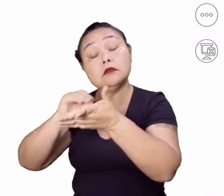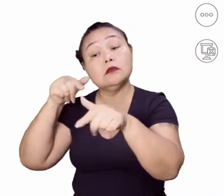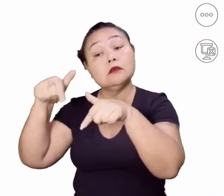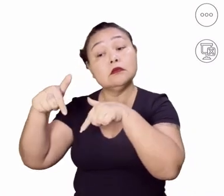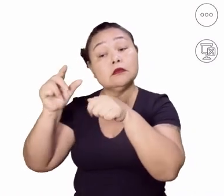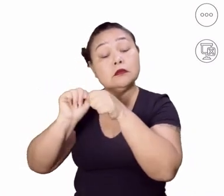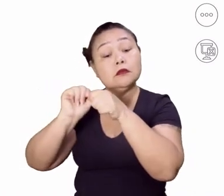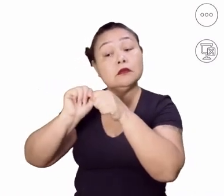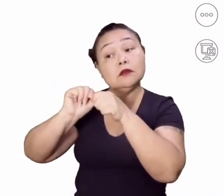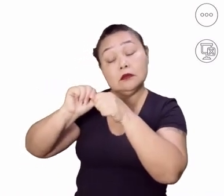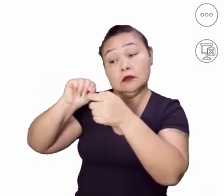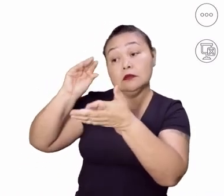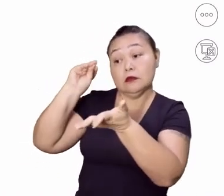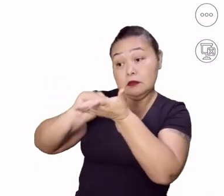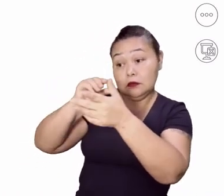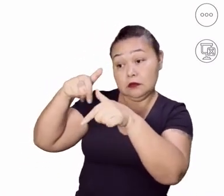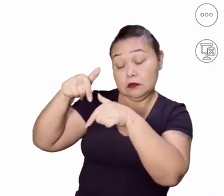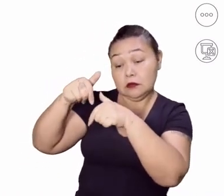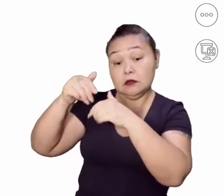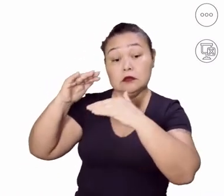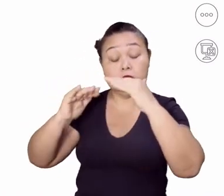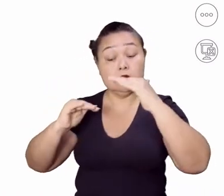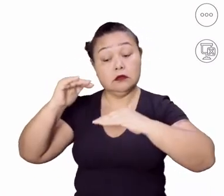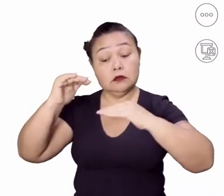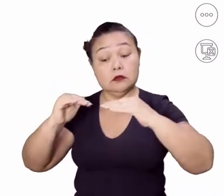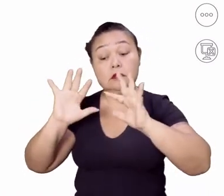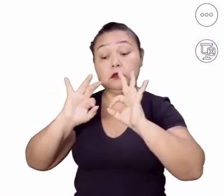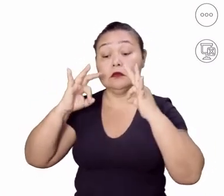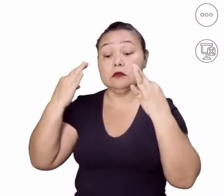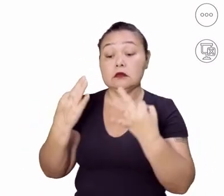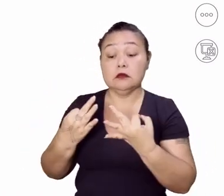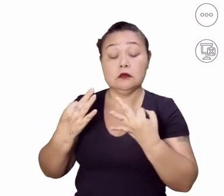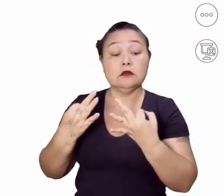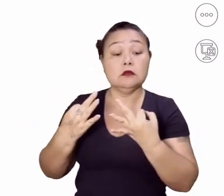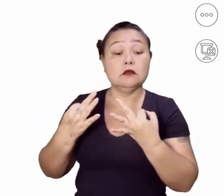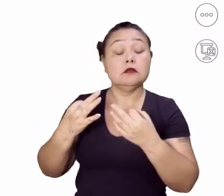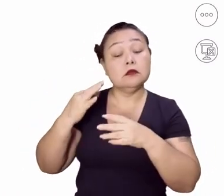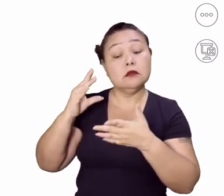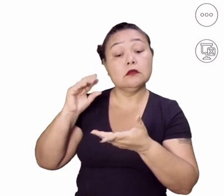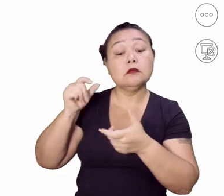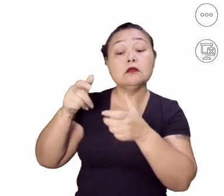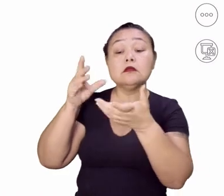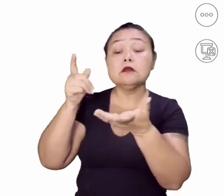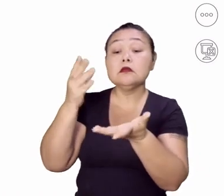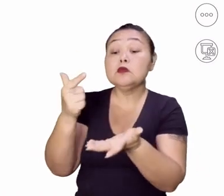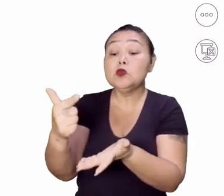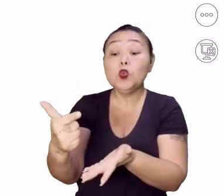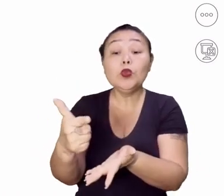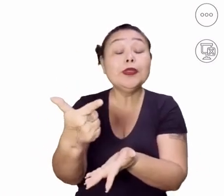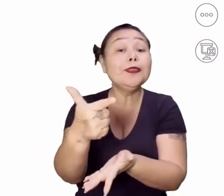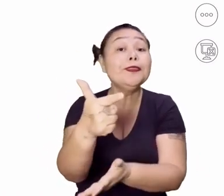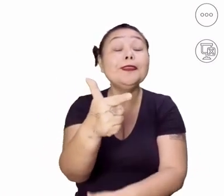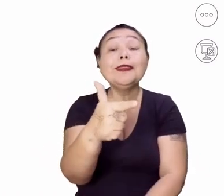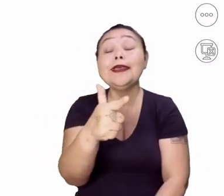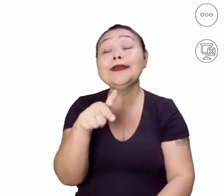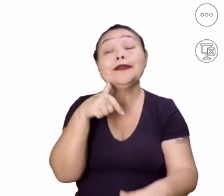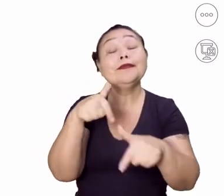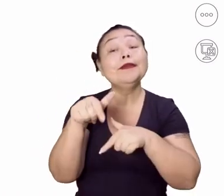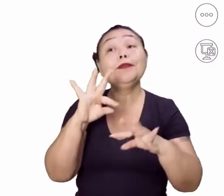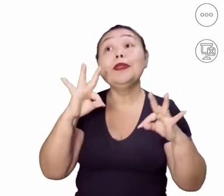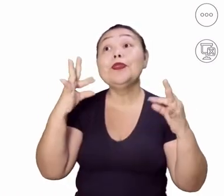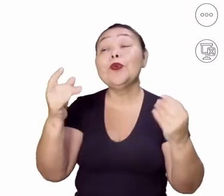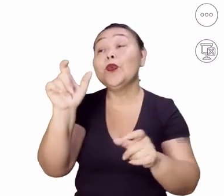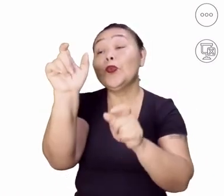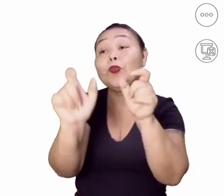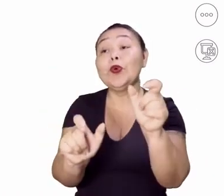O desemprego leva à instabilidade familiar, né? E déficit de lugares é que não tem mesmo emprego para todo mundo. Então,